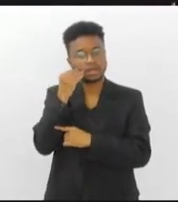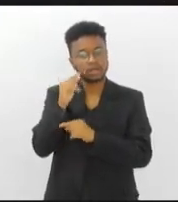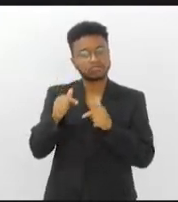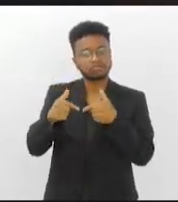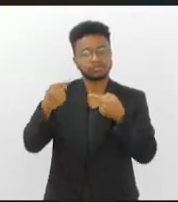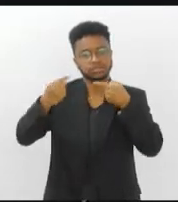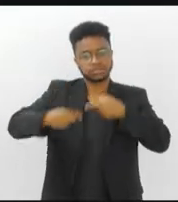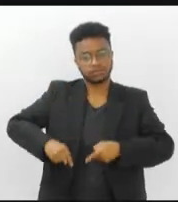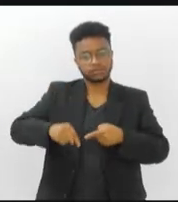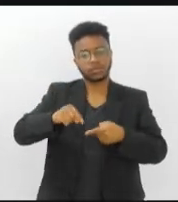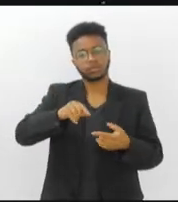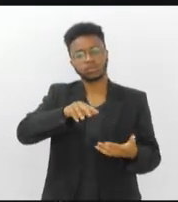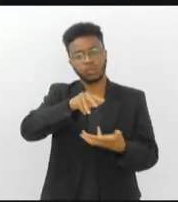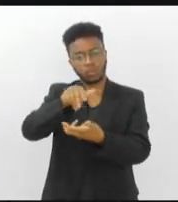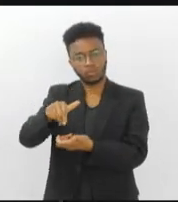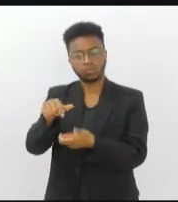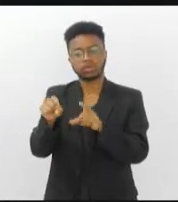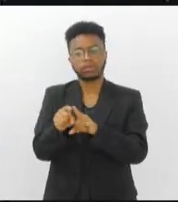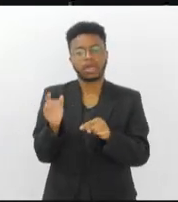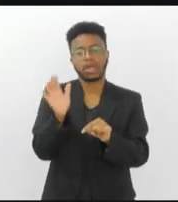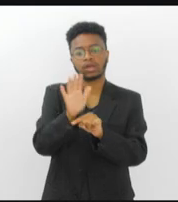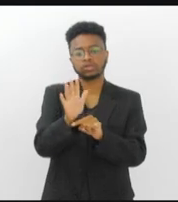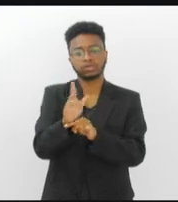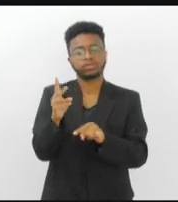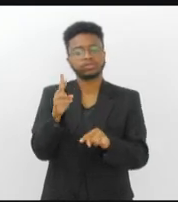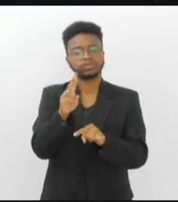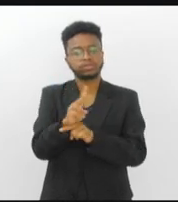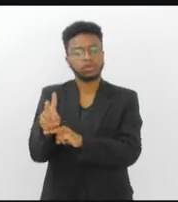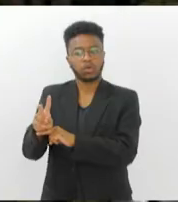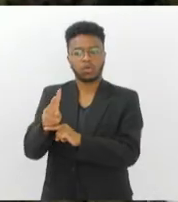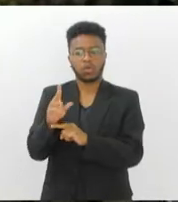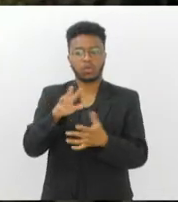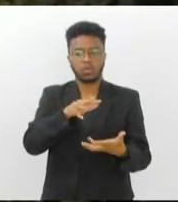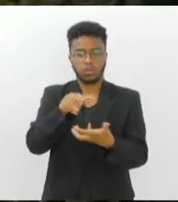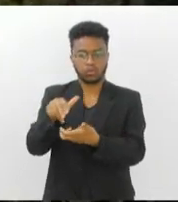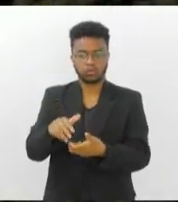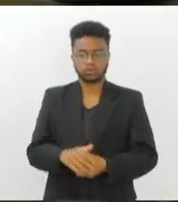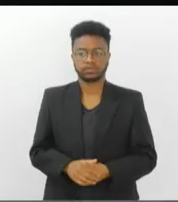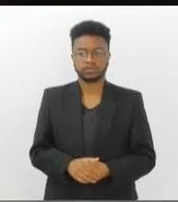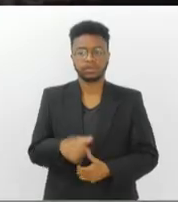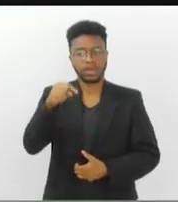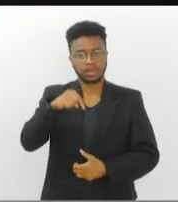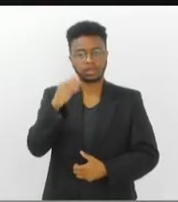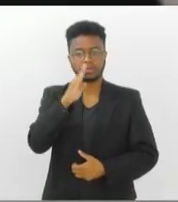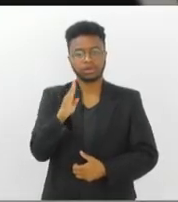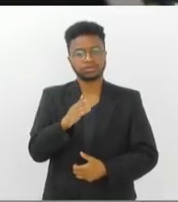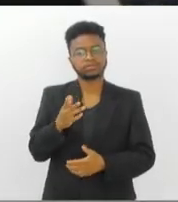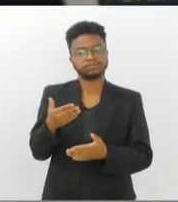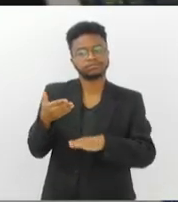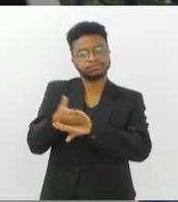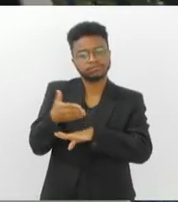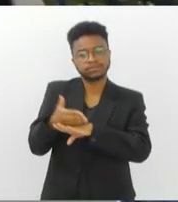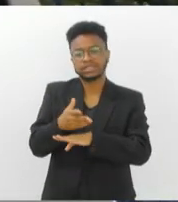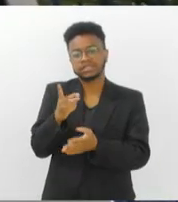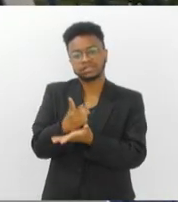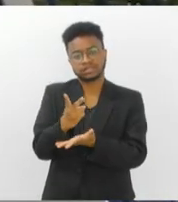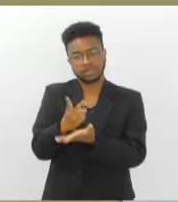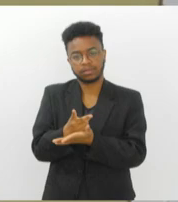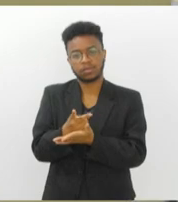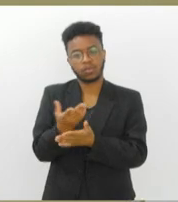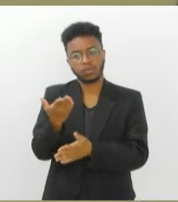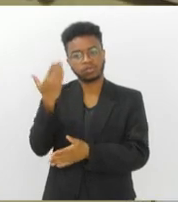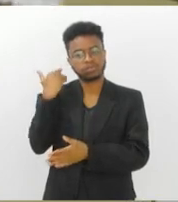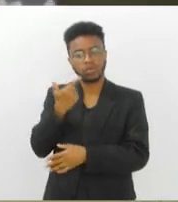ambientais globais e colaborar para a preservação do planeta. O Brasil vem marcando presença desde a primeira edição, em